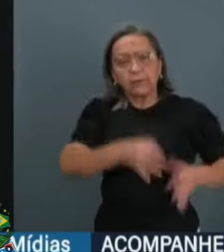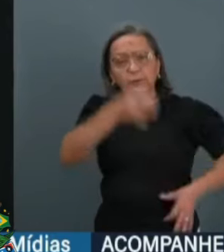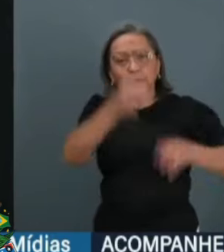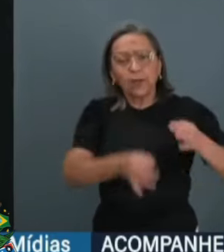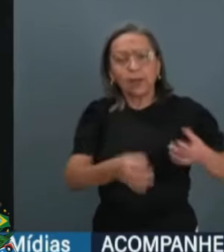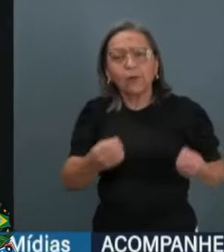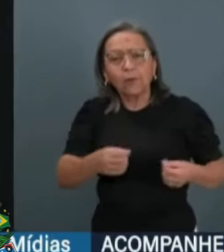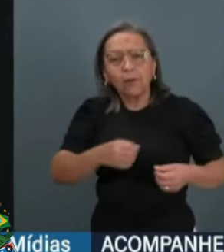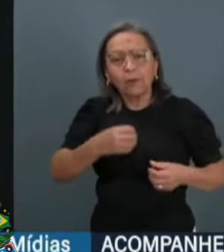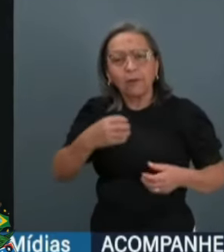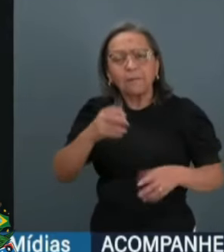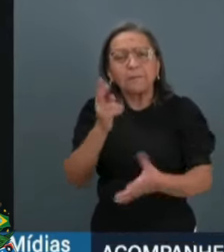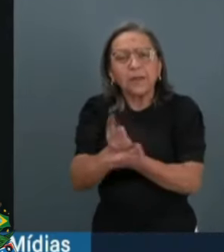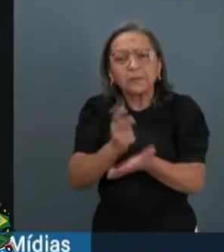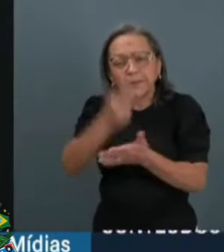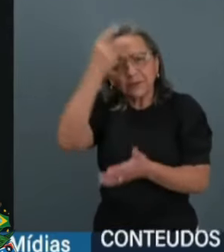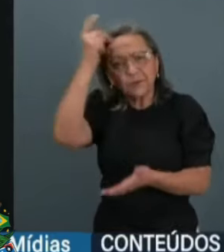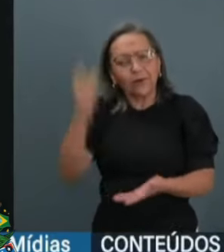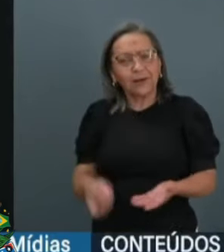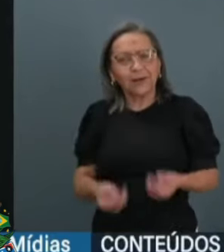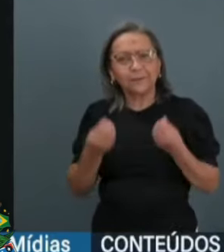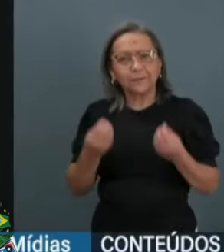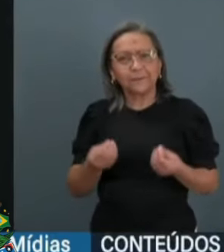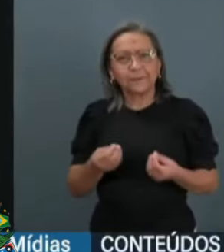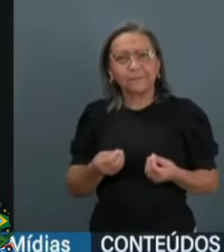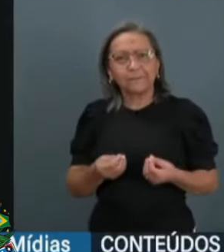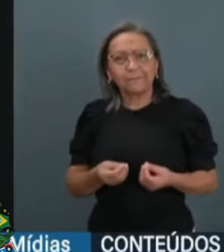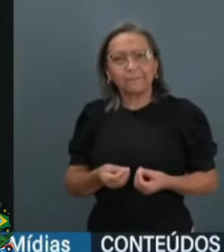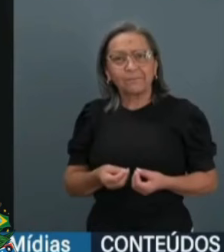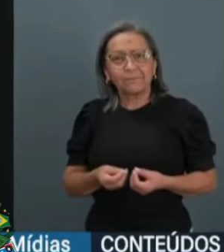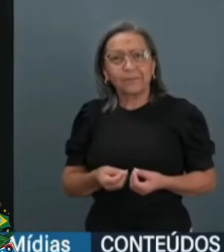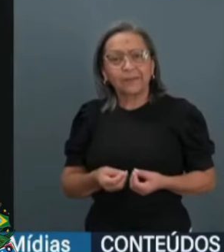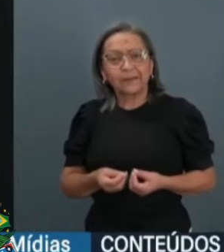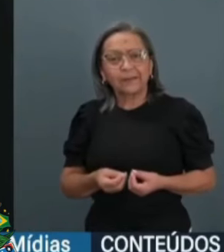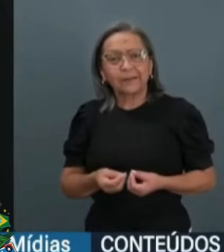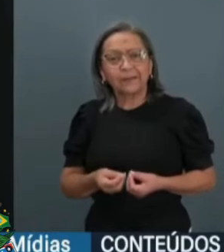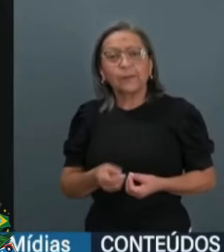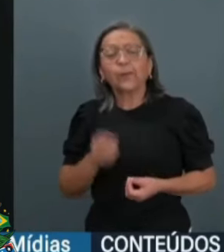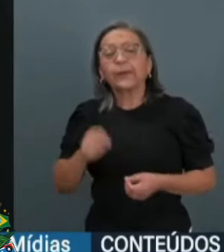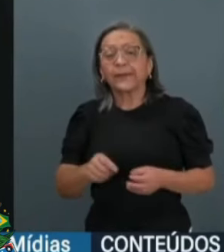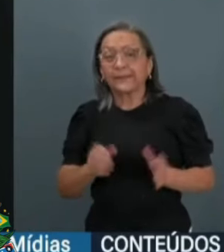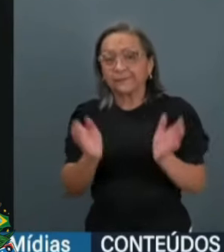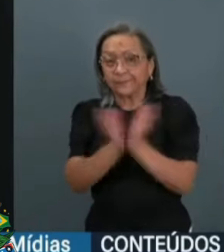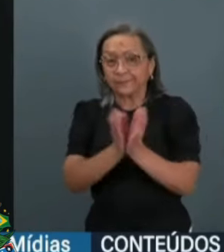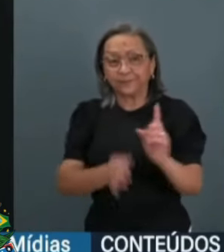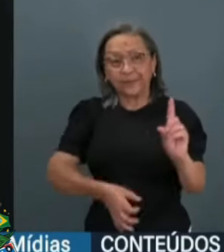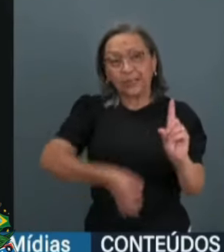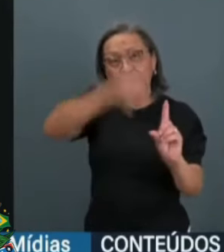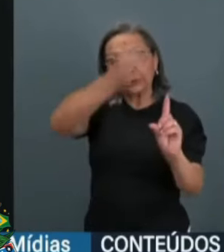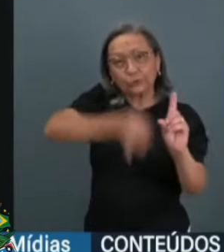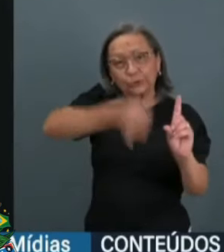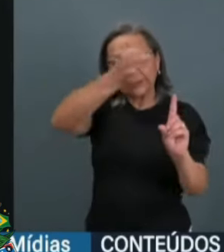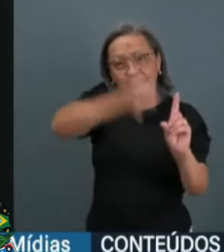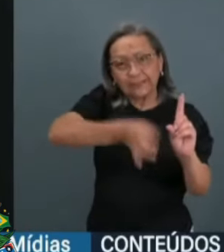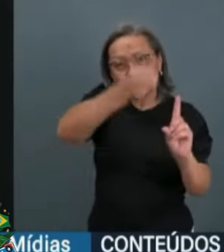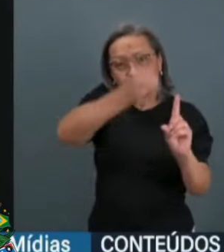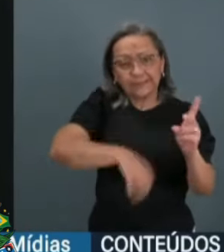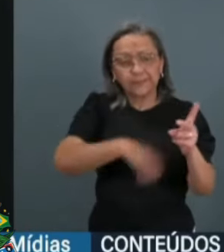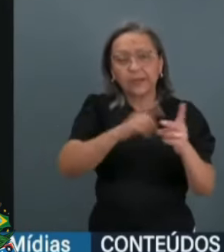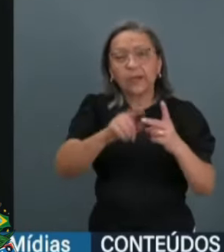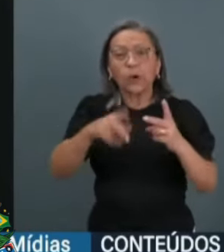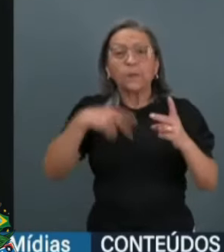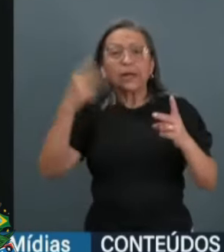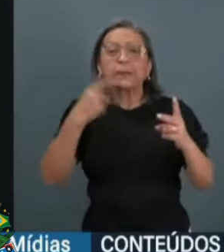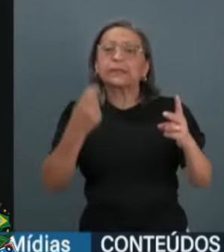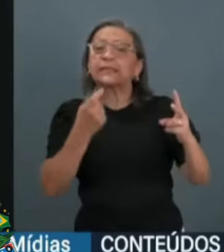Olha a incoerência. Aquilo que os juristas, a academia e o parlamento